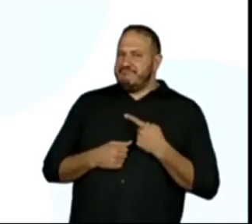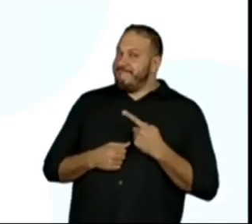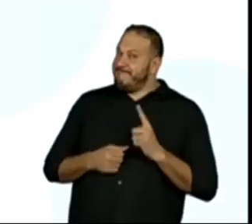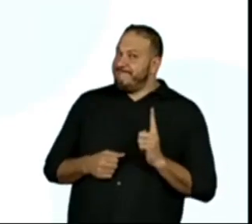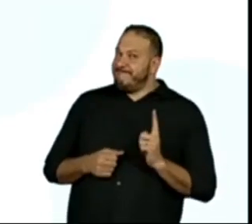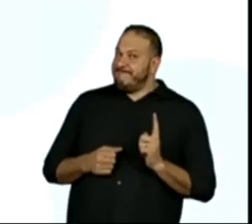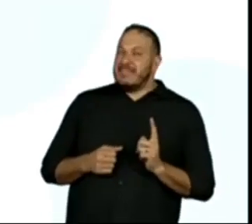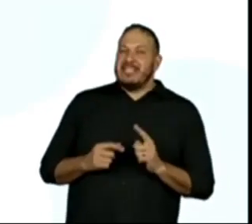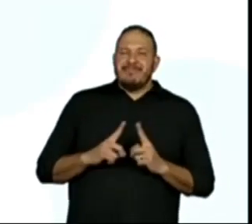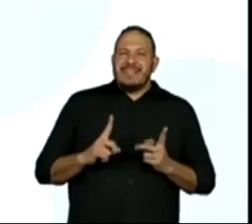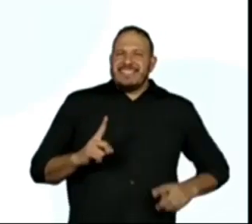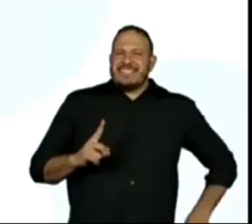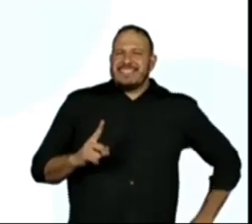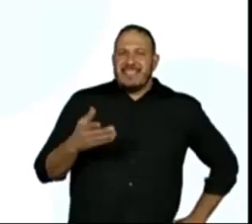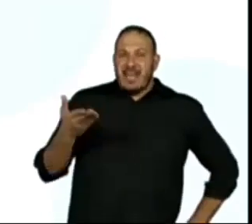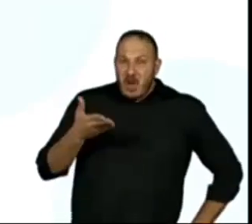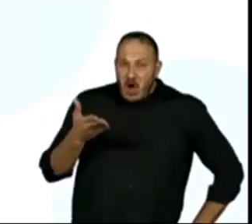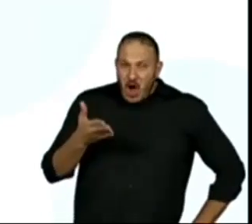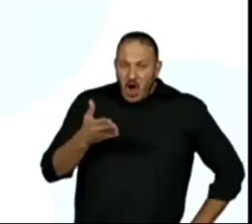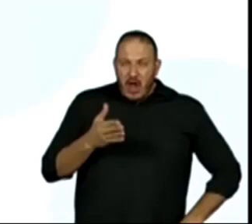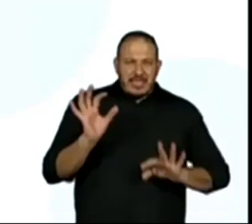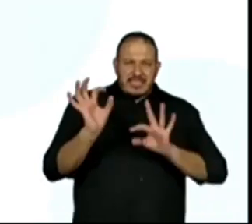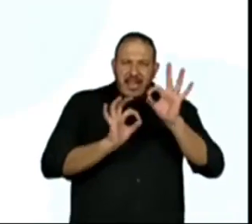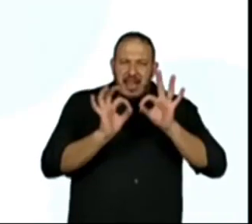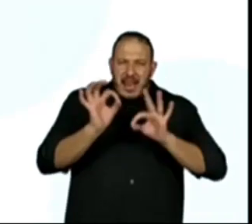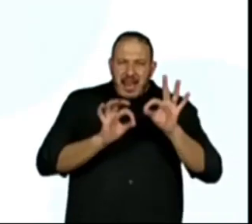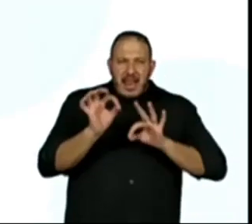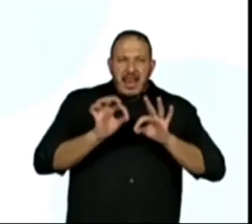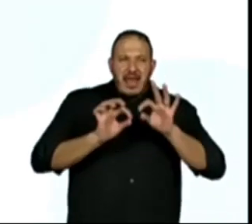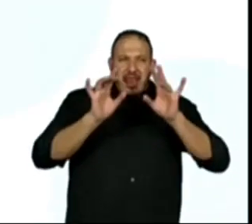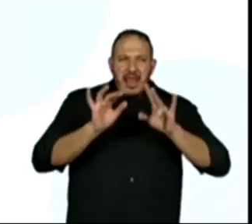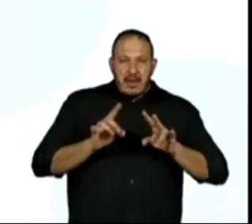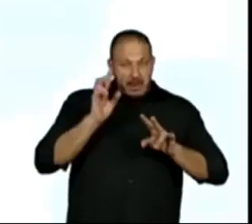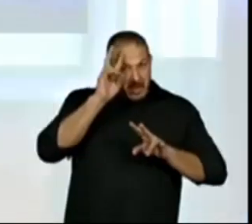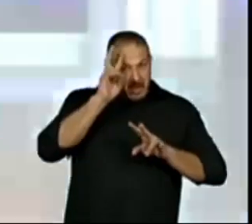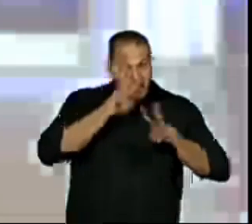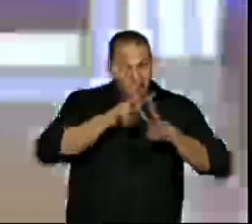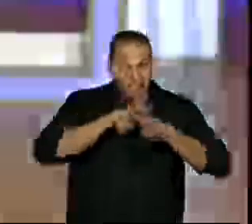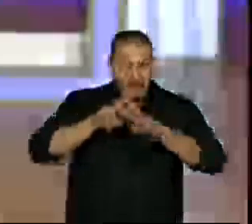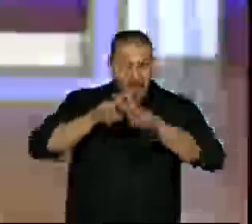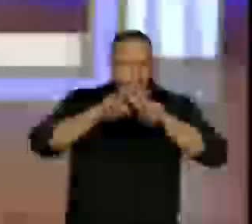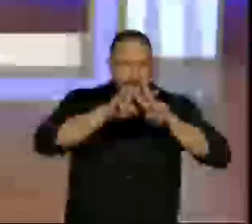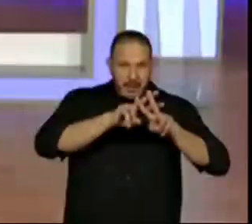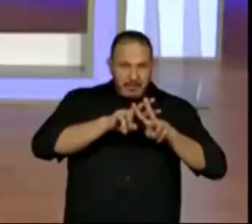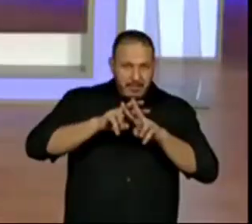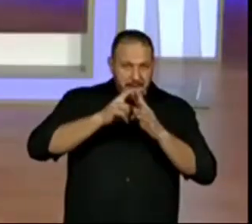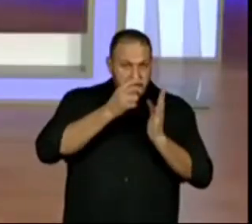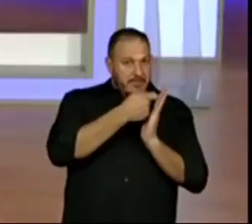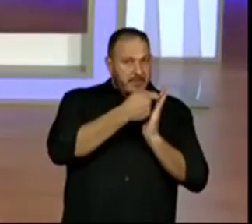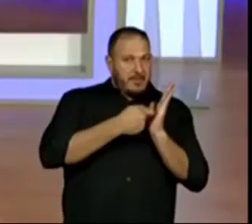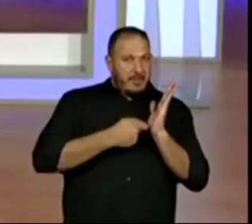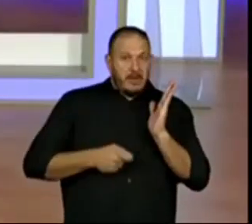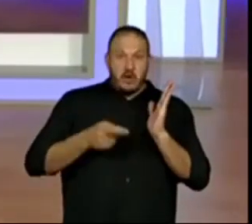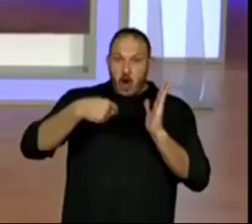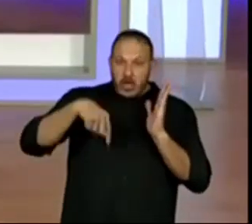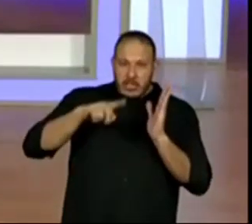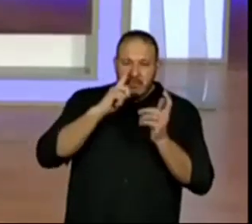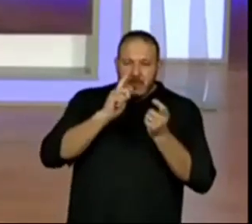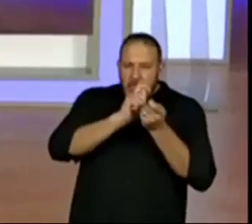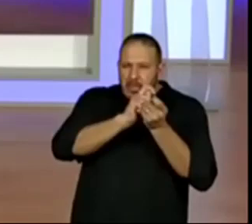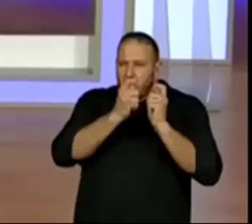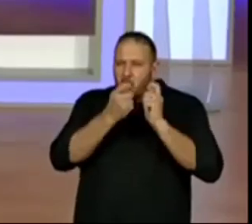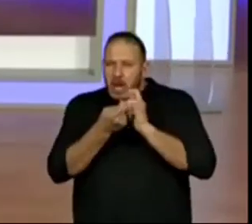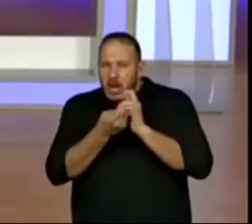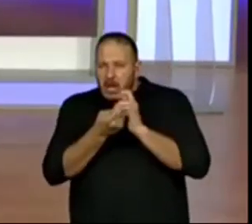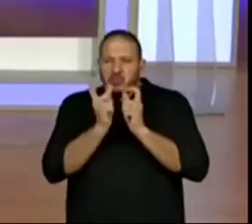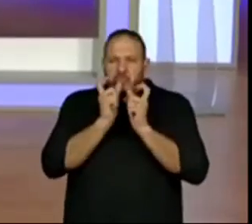esse momento que nós estamos fazendo aqui. A gente está revisando uma produção escrita. Nós estamos adequando a linguagem.